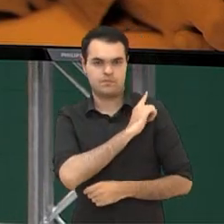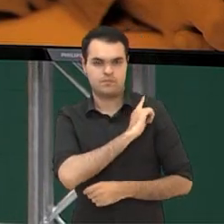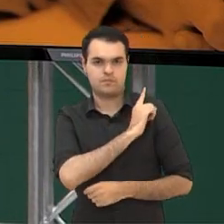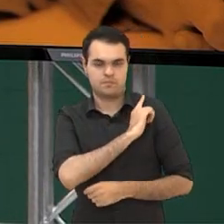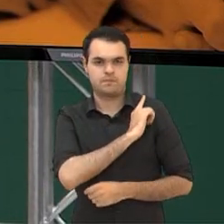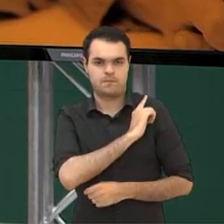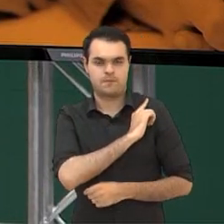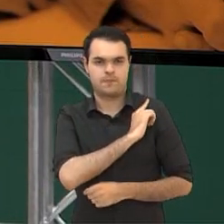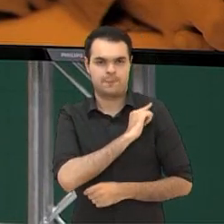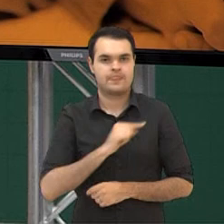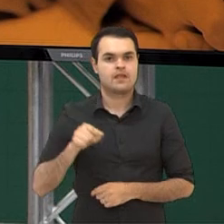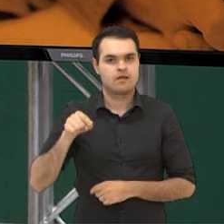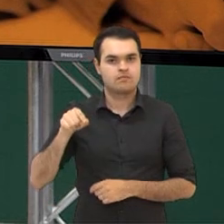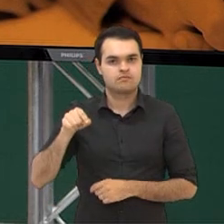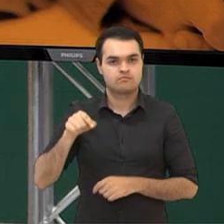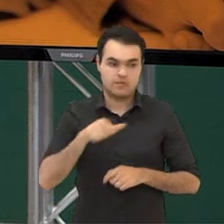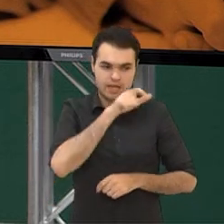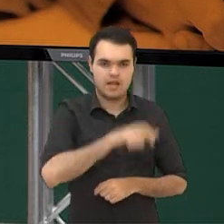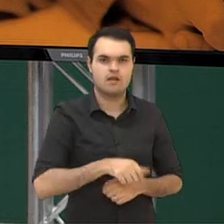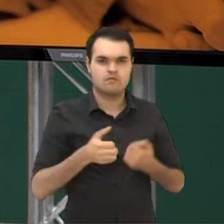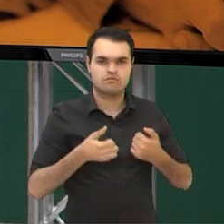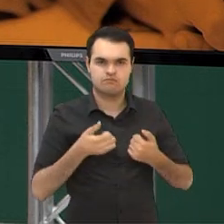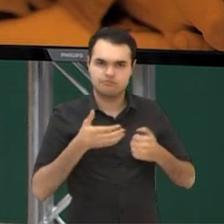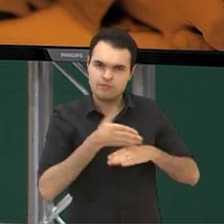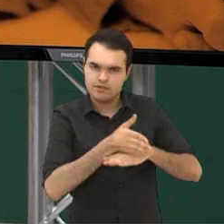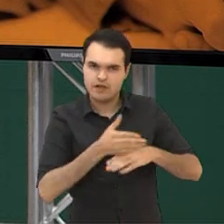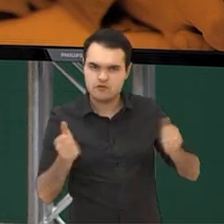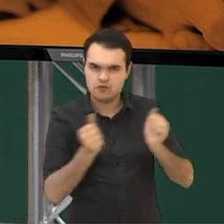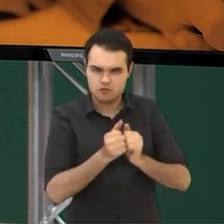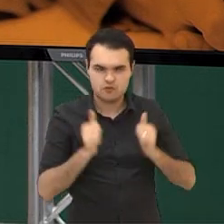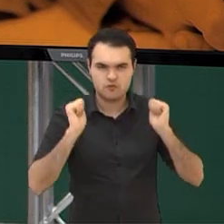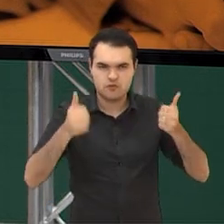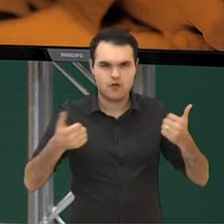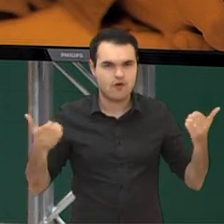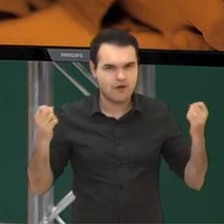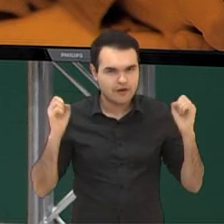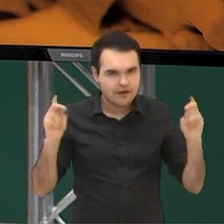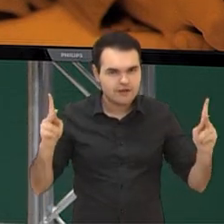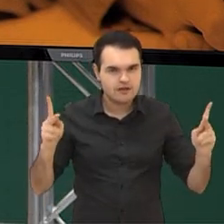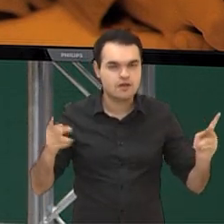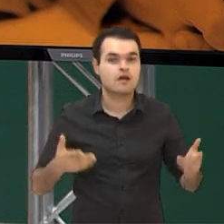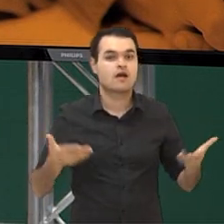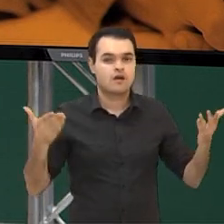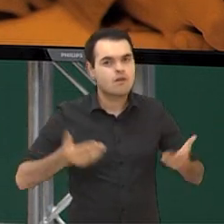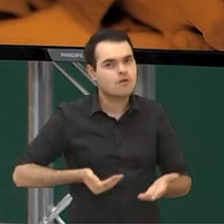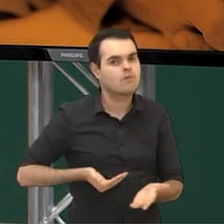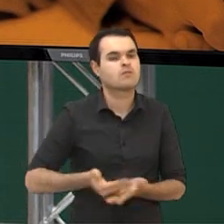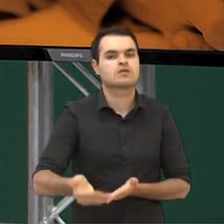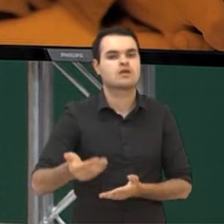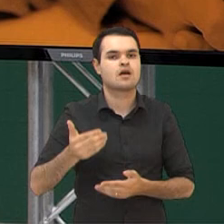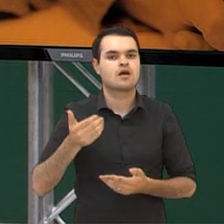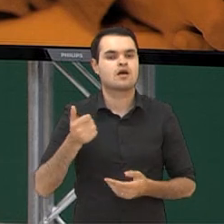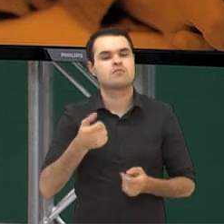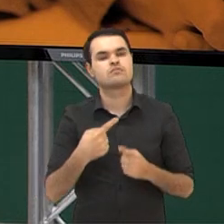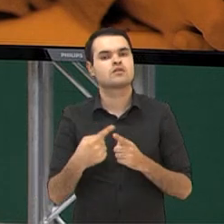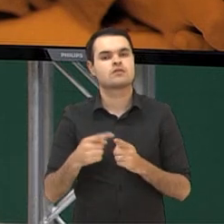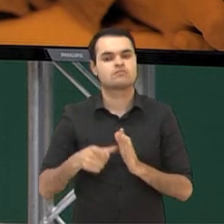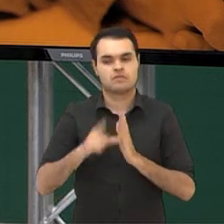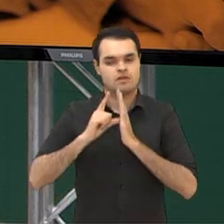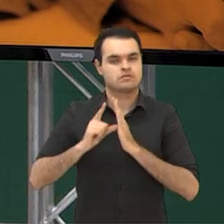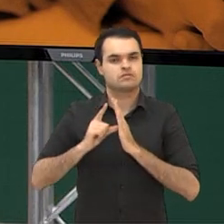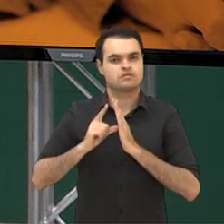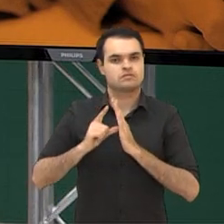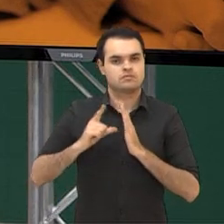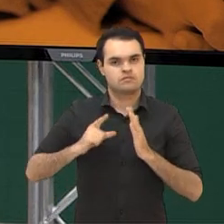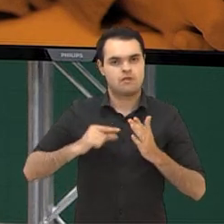médio, tá? E ele vai participar com a gente aqui hoje. Bem legal, né? Bom, vamos iniciar nossa aula, mas antes temos uma série de